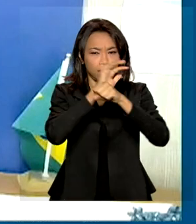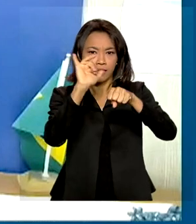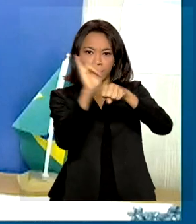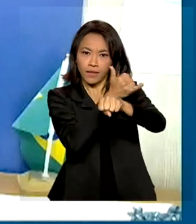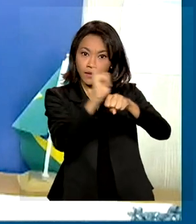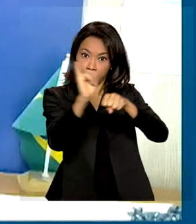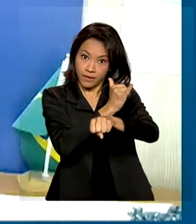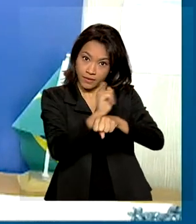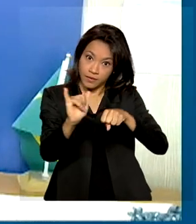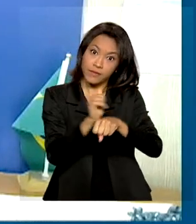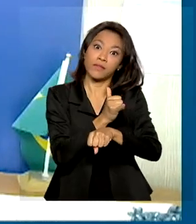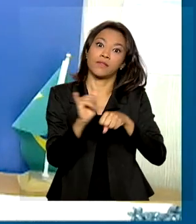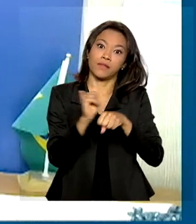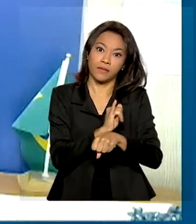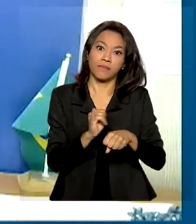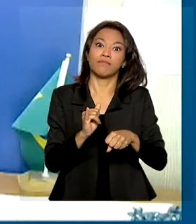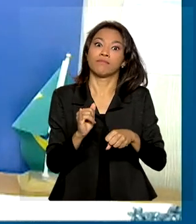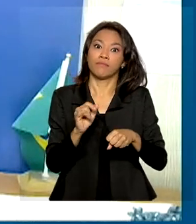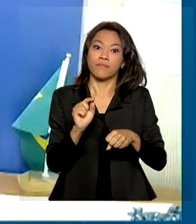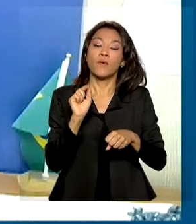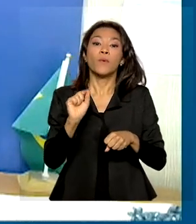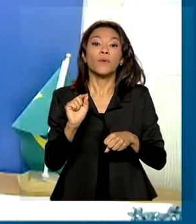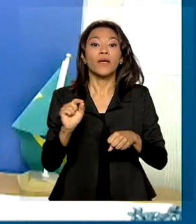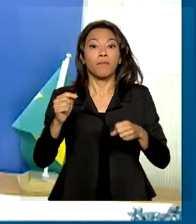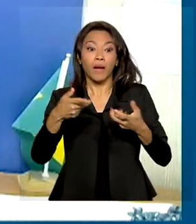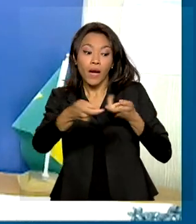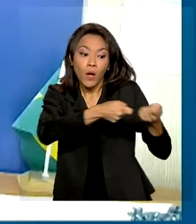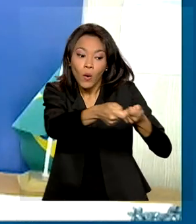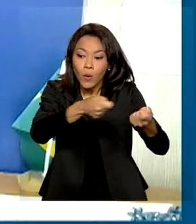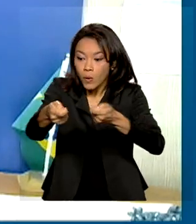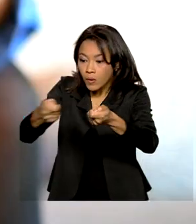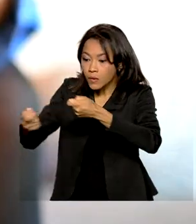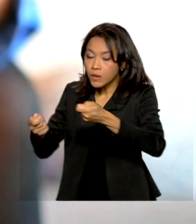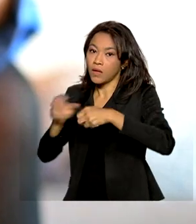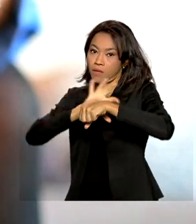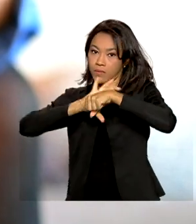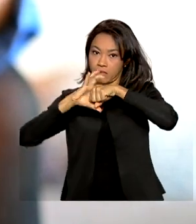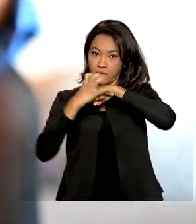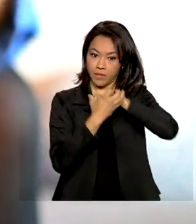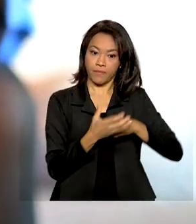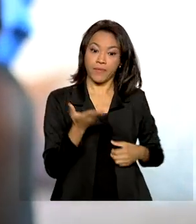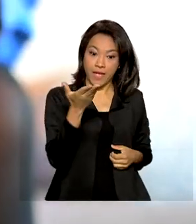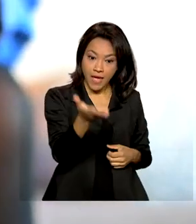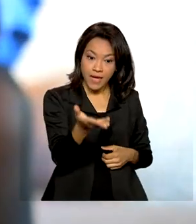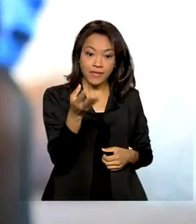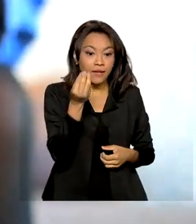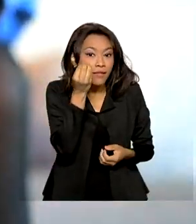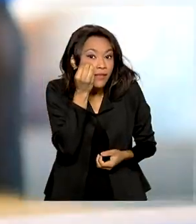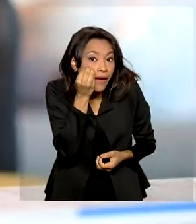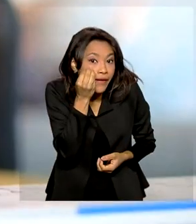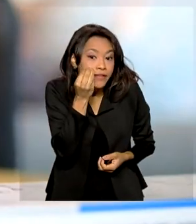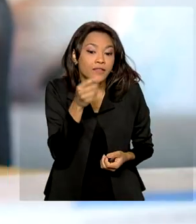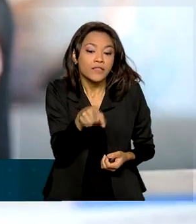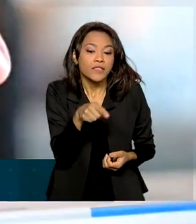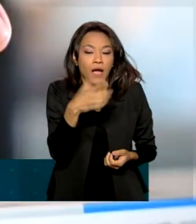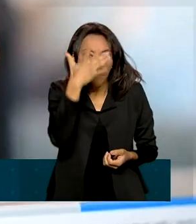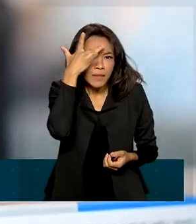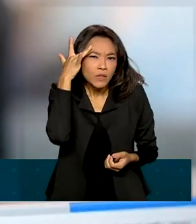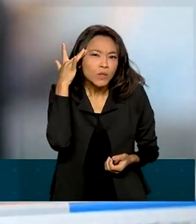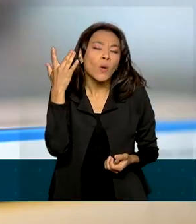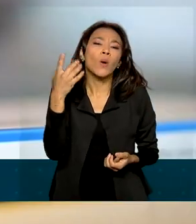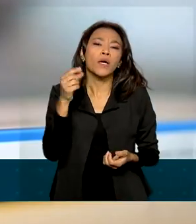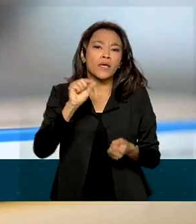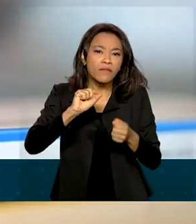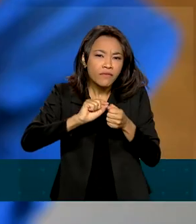de triagem e medida adicional no controle da pandemia. No autoteste, o paciente é quem coleta a sua